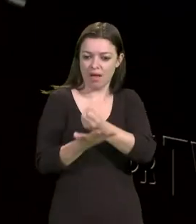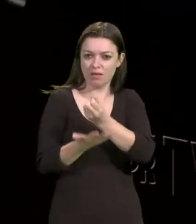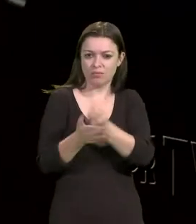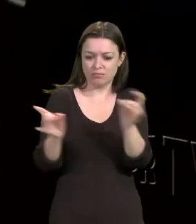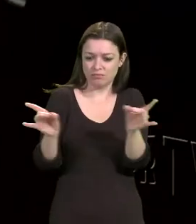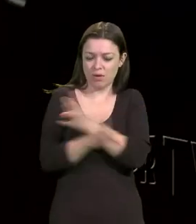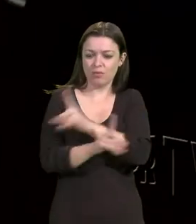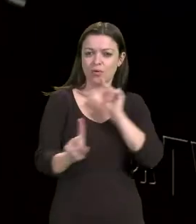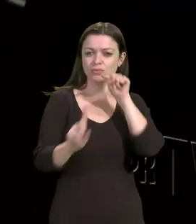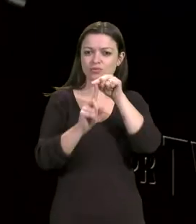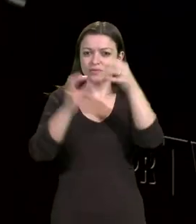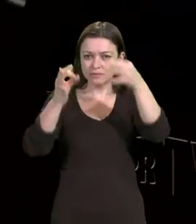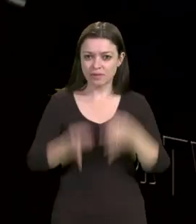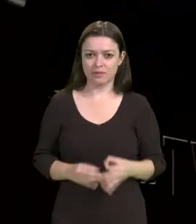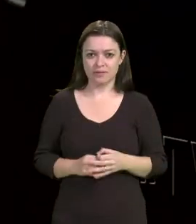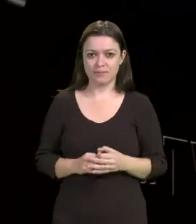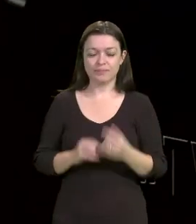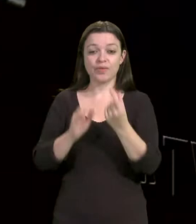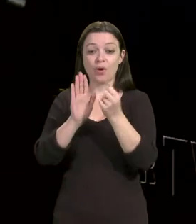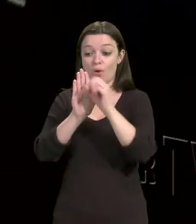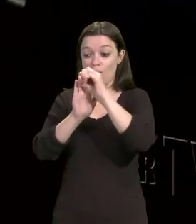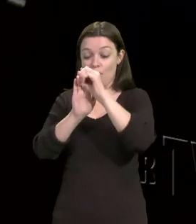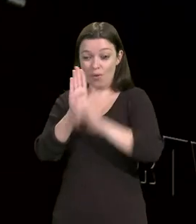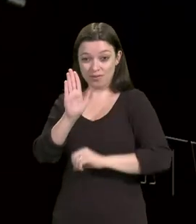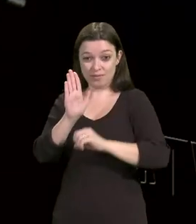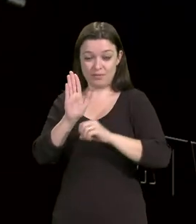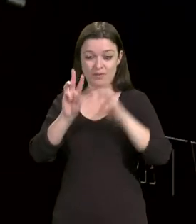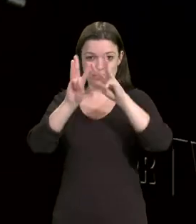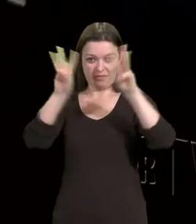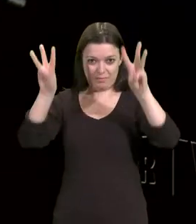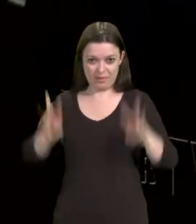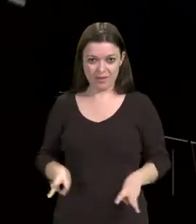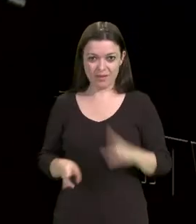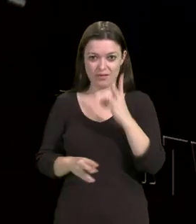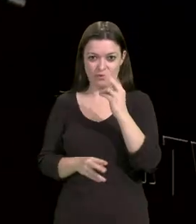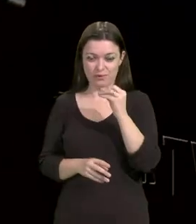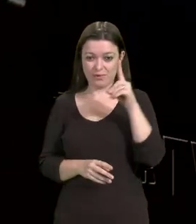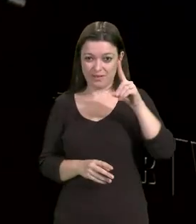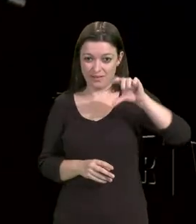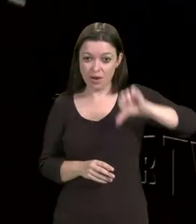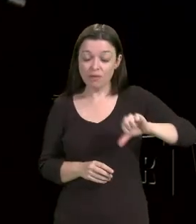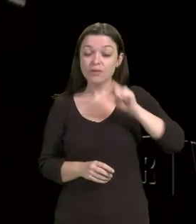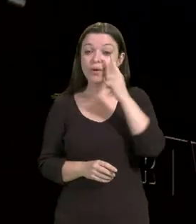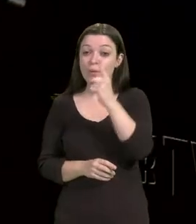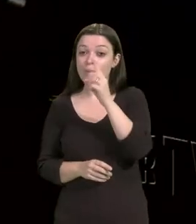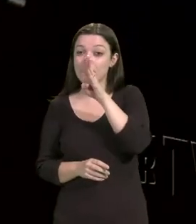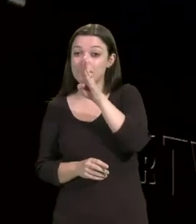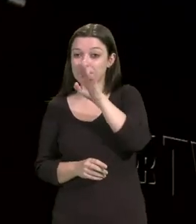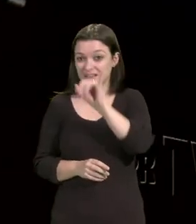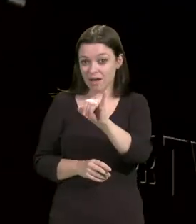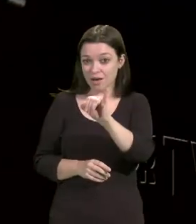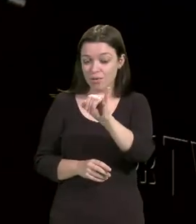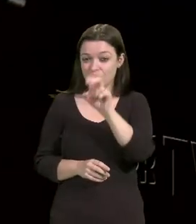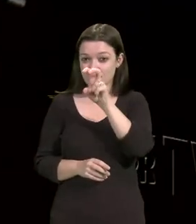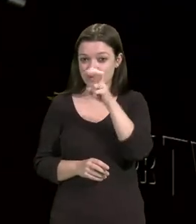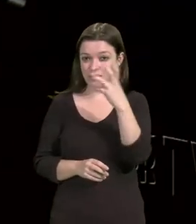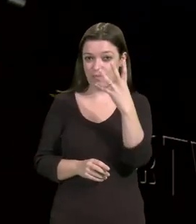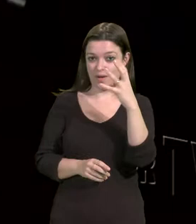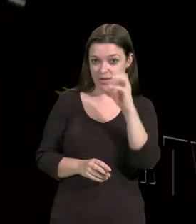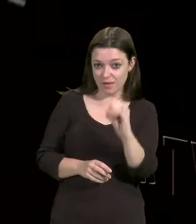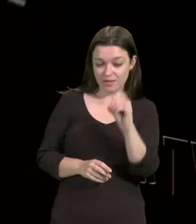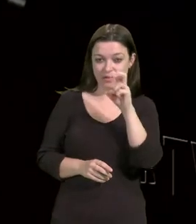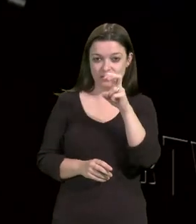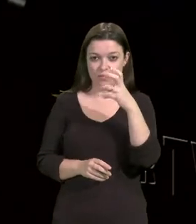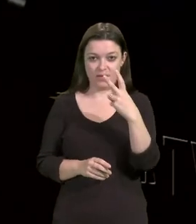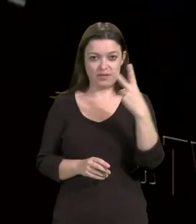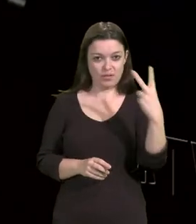O orçamento da UFPR, em 2019, efetivamente, de 1,540 bilhão, 1,382 bilhão é fúria de